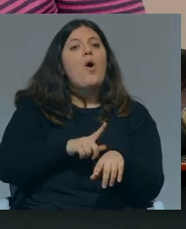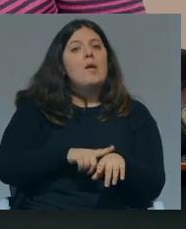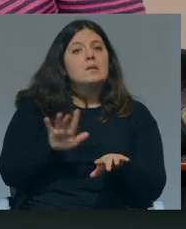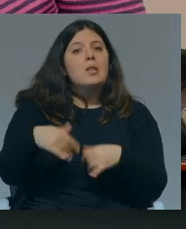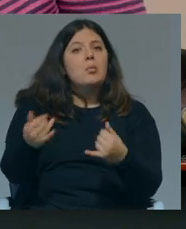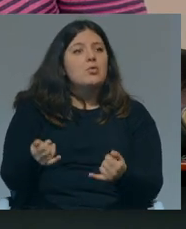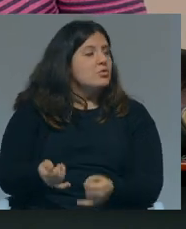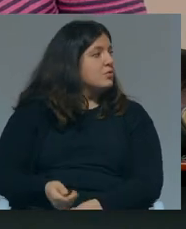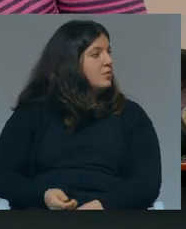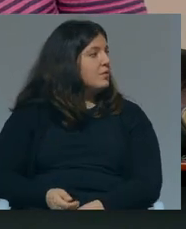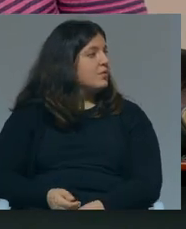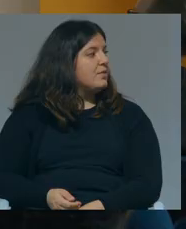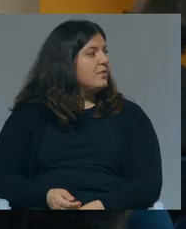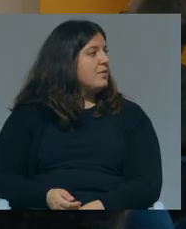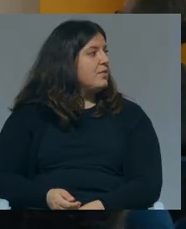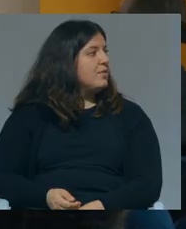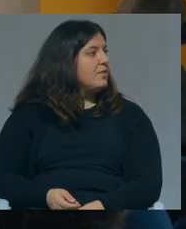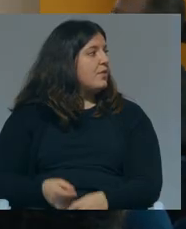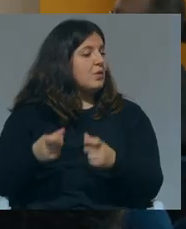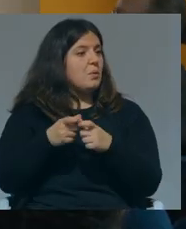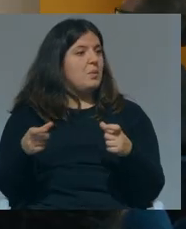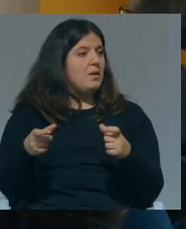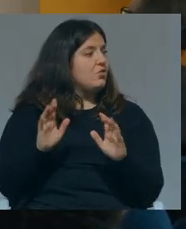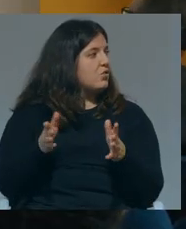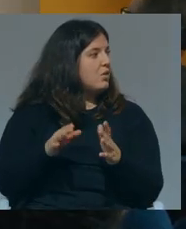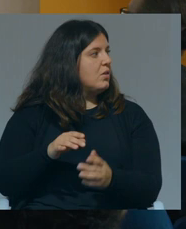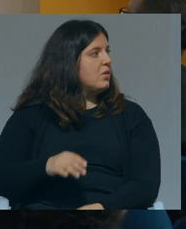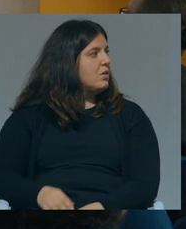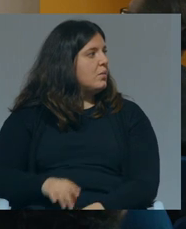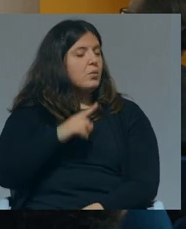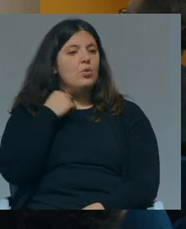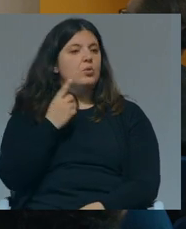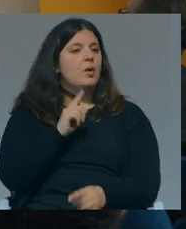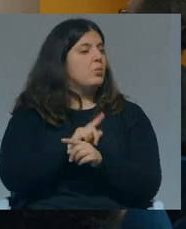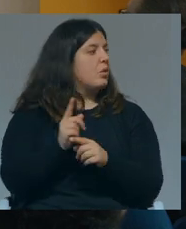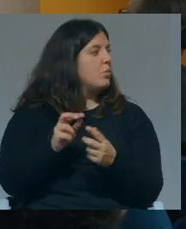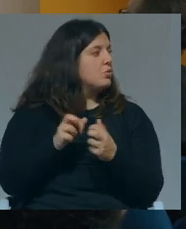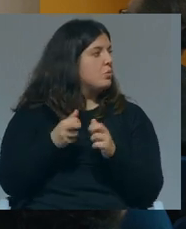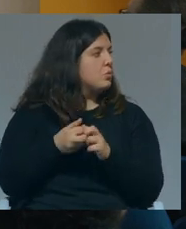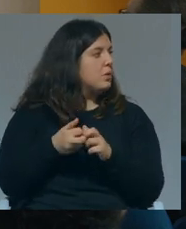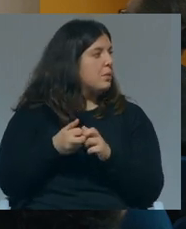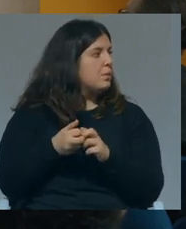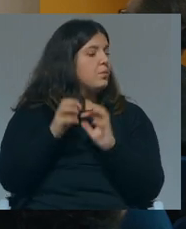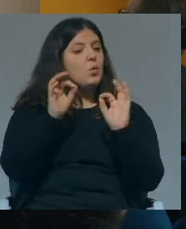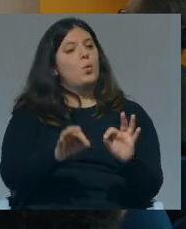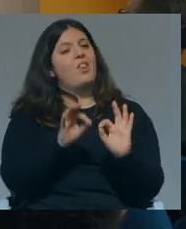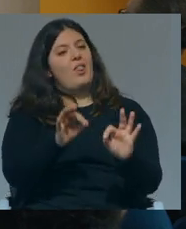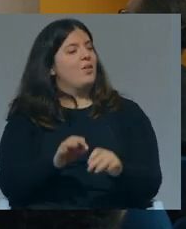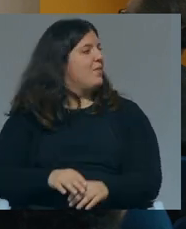com aquela questão já está com o poder de comprar não estou mas não dá é o problema do cuidado